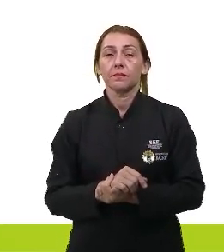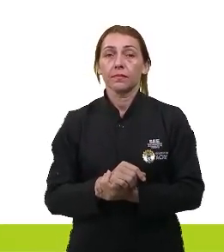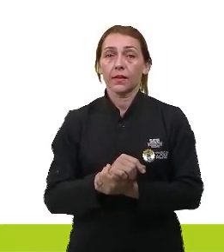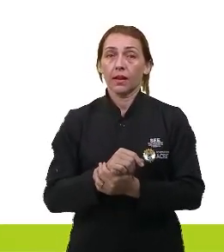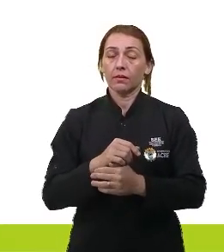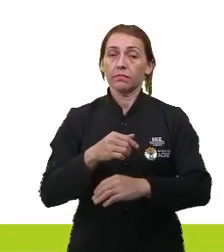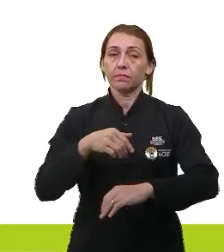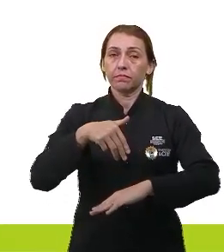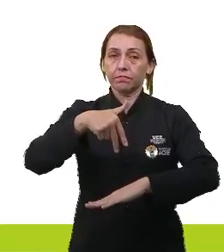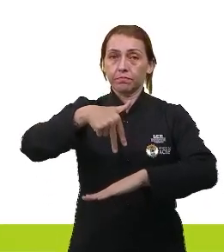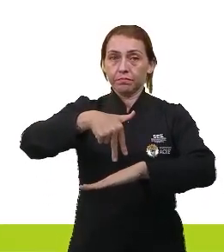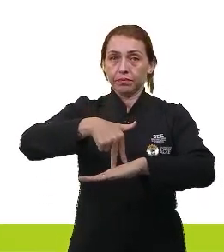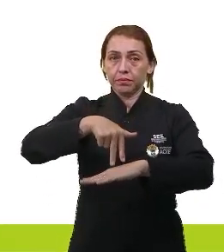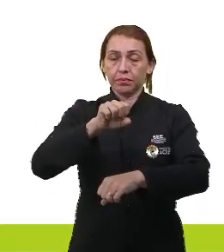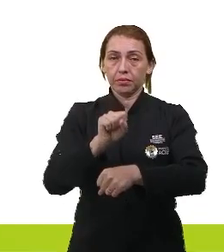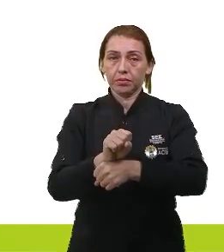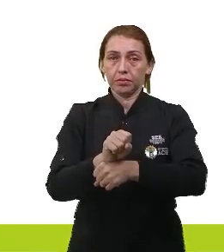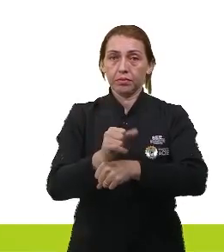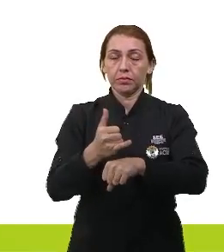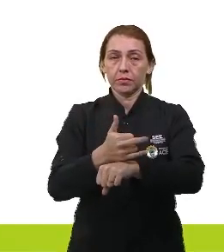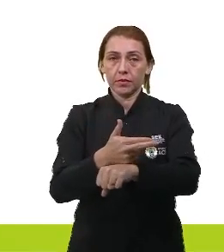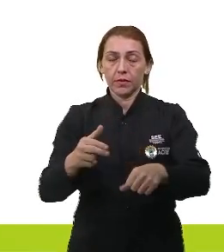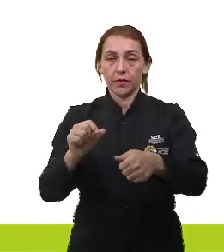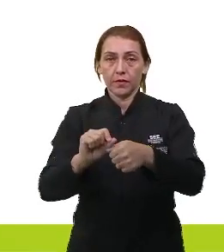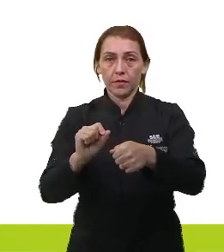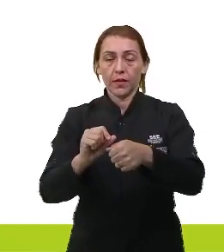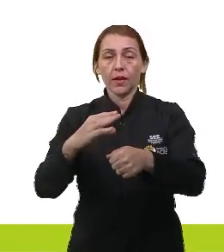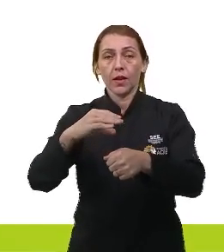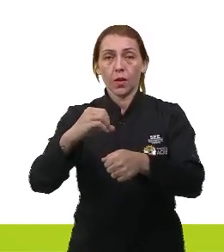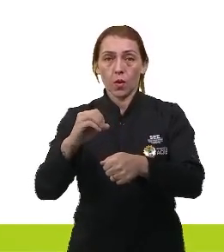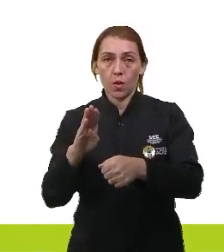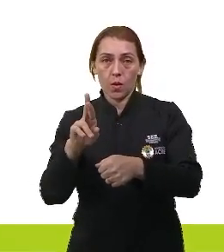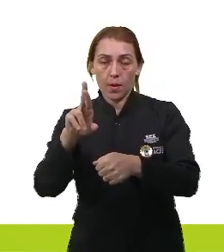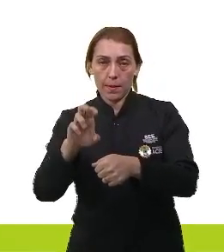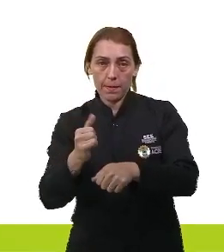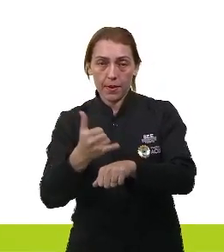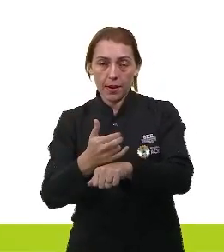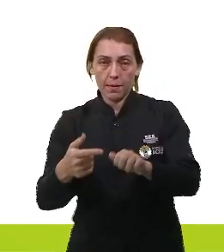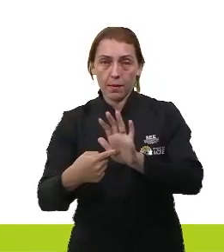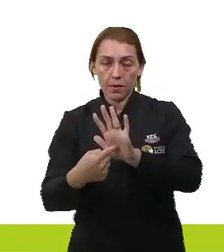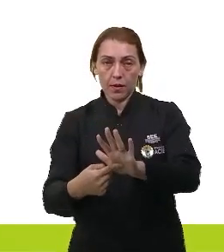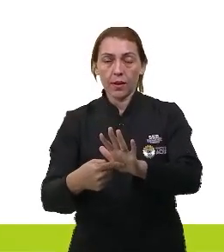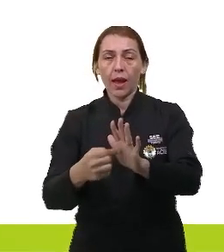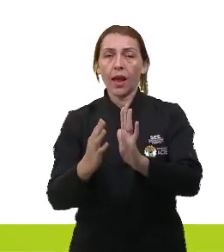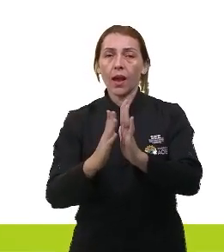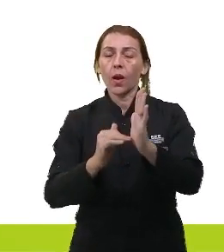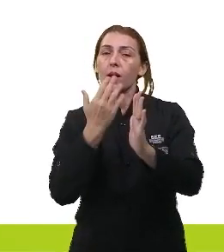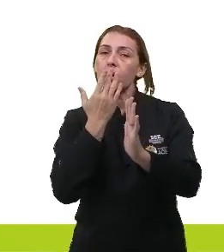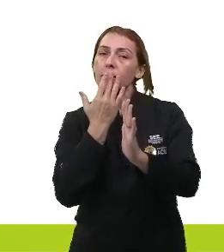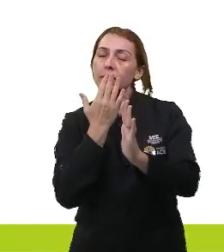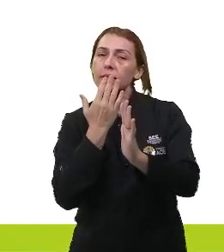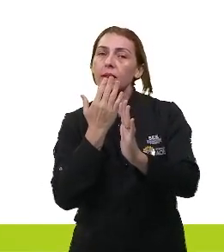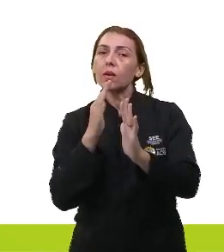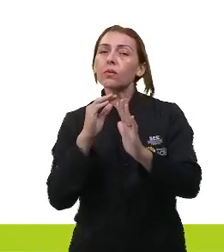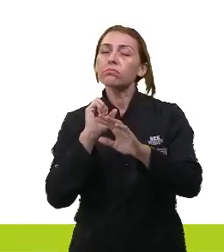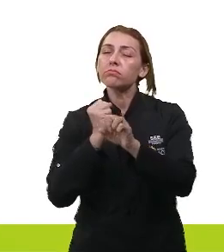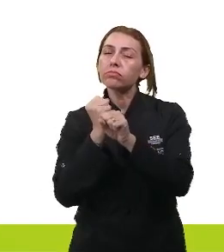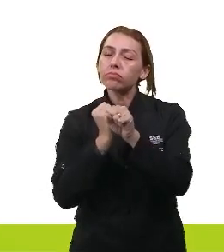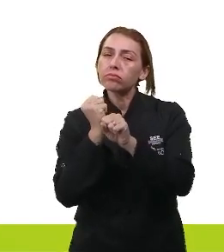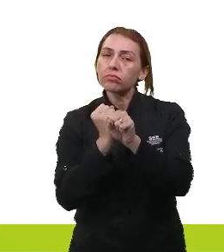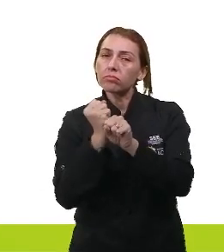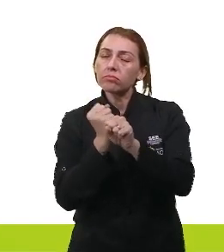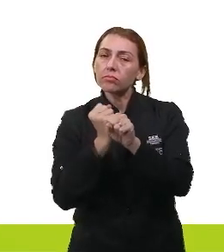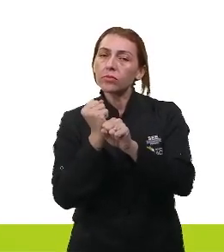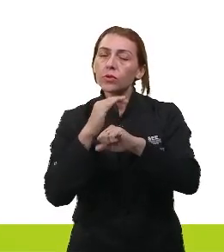estátuas de metal, em geral, confeccionada em cobre metálico, apresentam coloração típica. Com o passar do tempo,